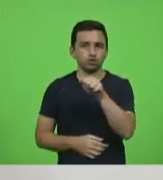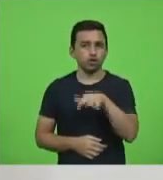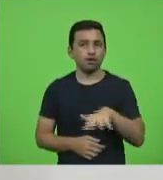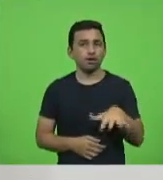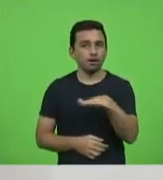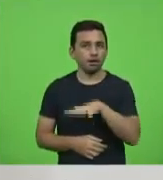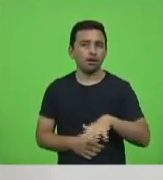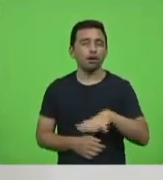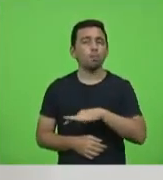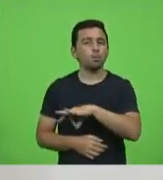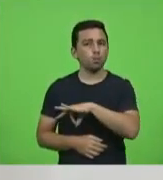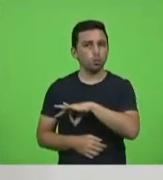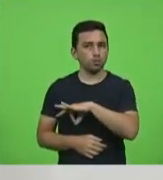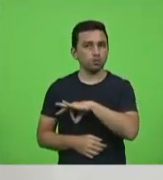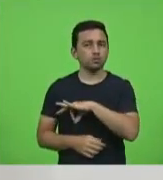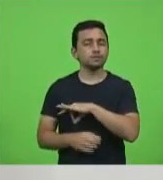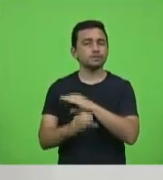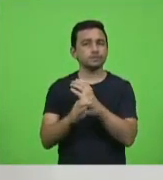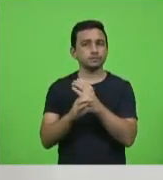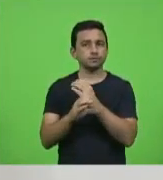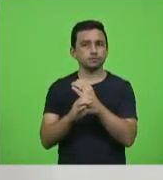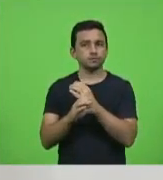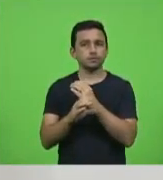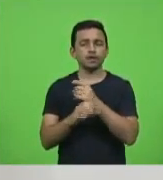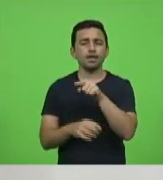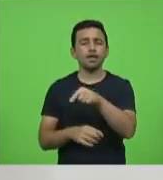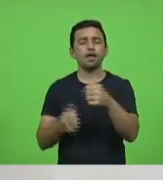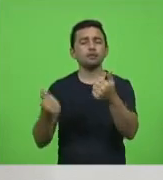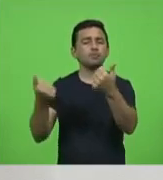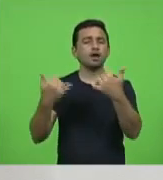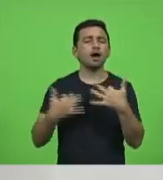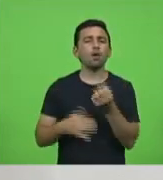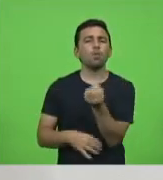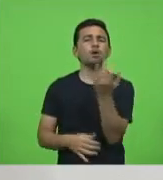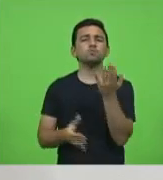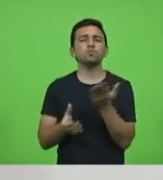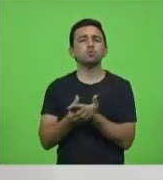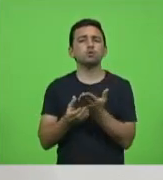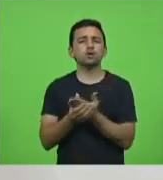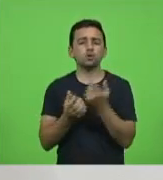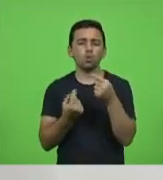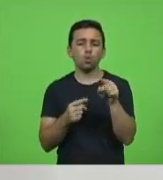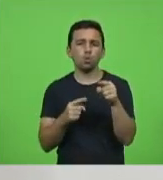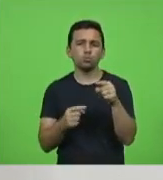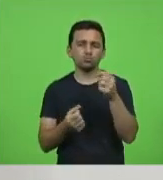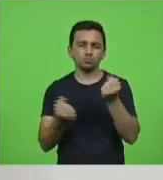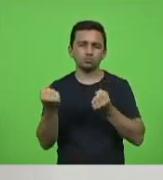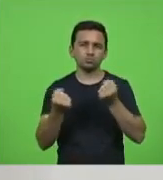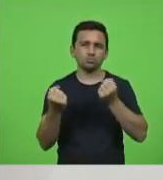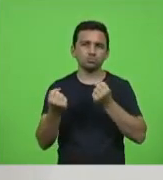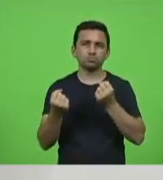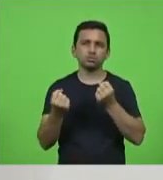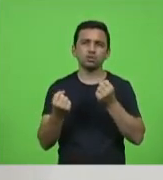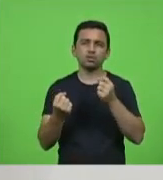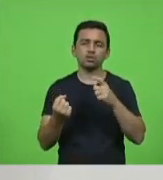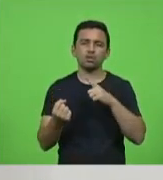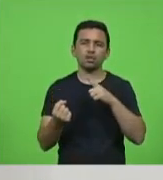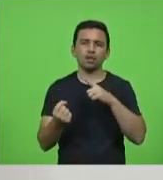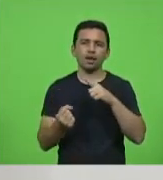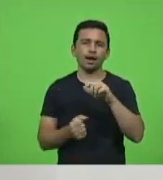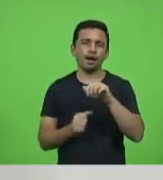uma missiva no sentido de que nos informe a quantidade de processos contra motoristas em relação à infração do artigo